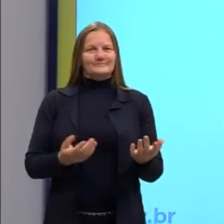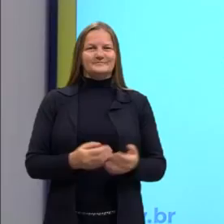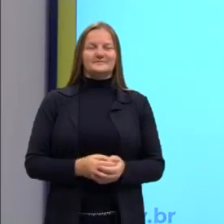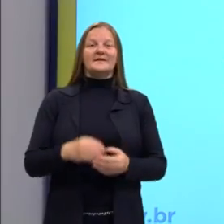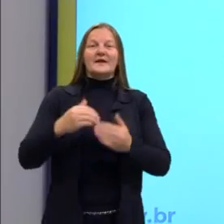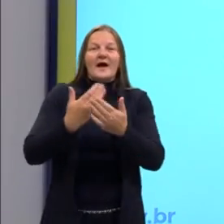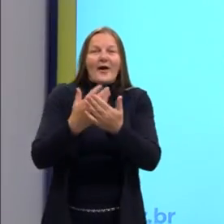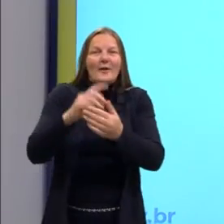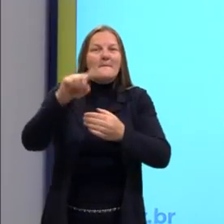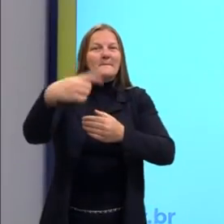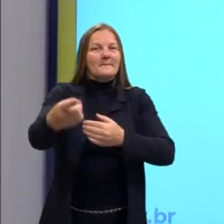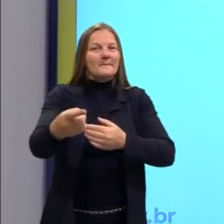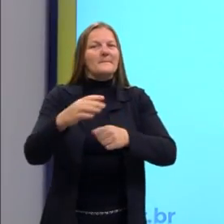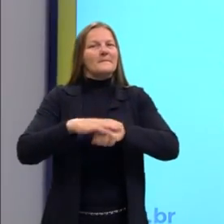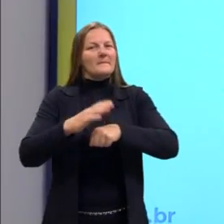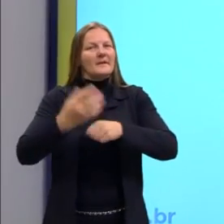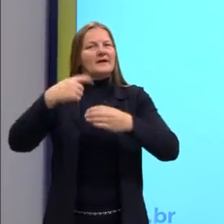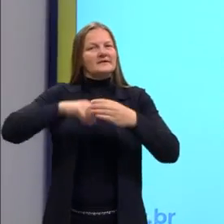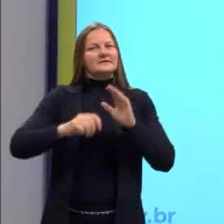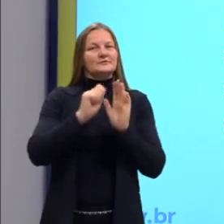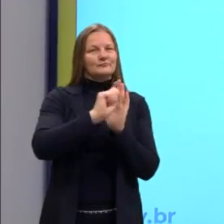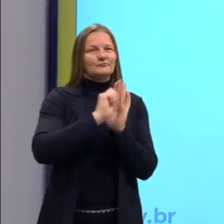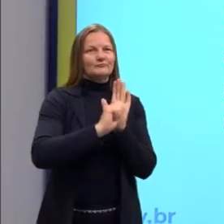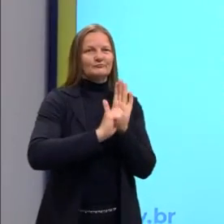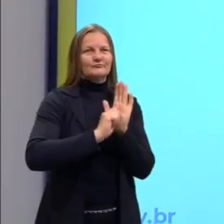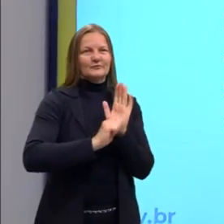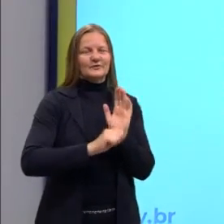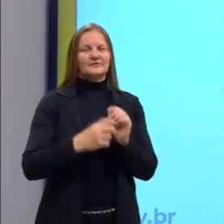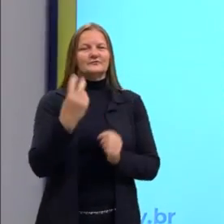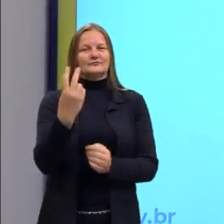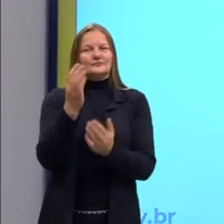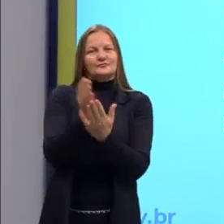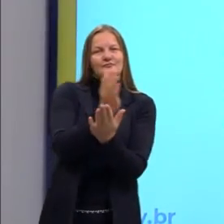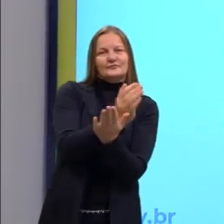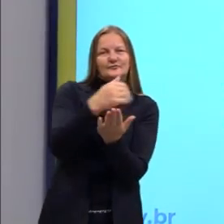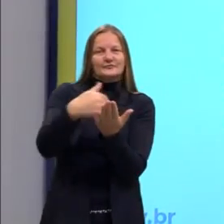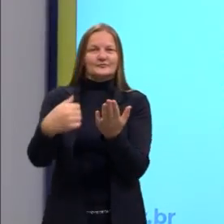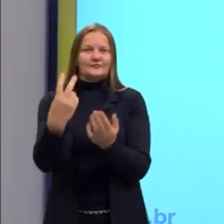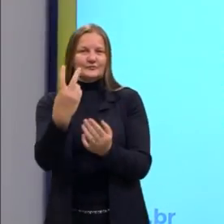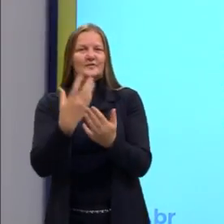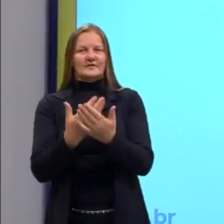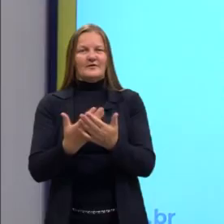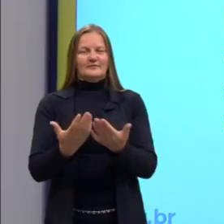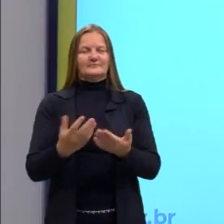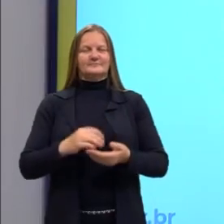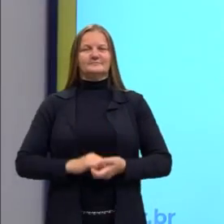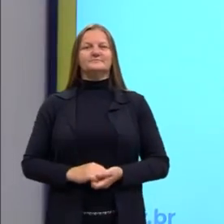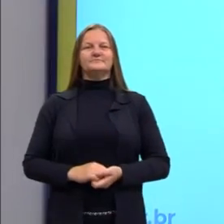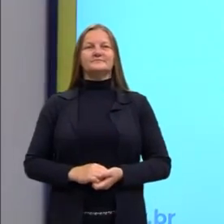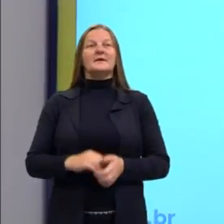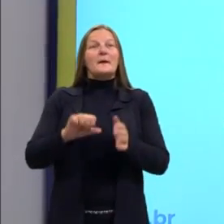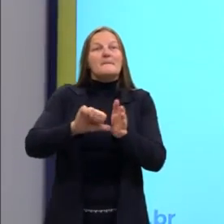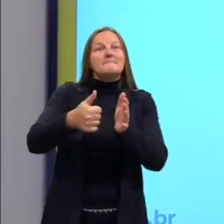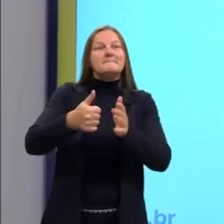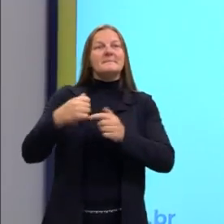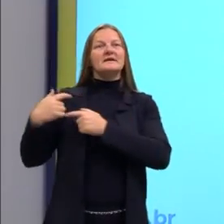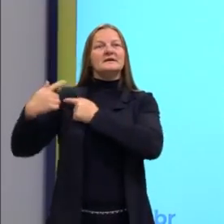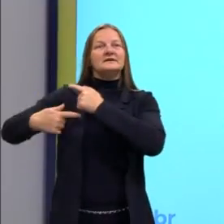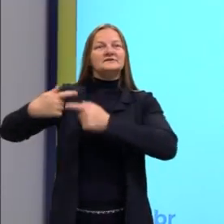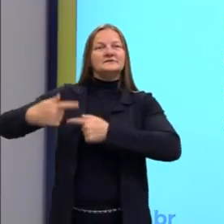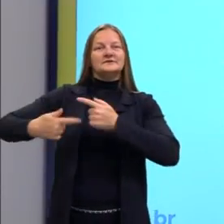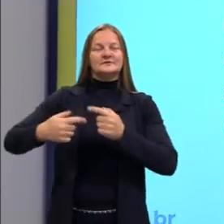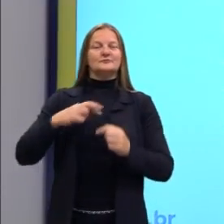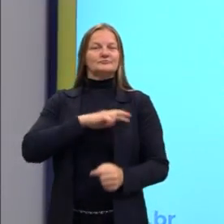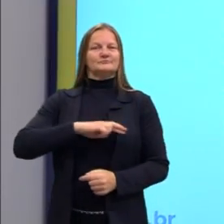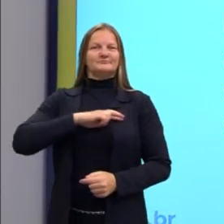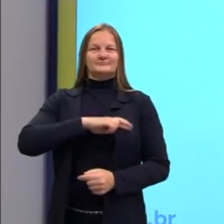próxima aula, a gente vai falar um pouquinho mais sobre a prosa. Por isso que eu dividi em duas aulas, porque é bastante coisa. A primeira geração romântica,